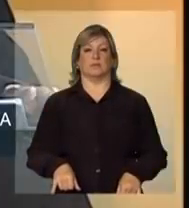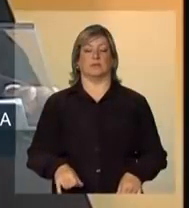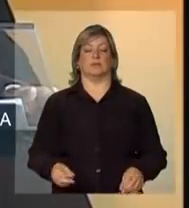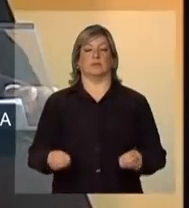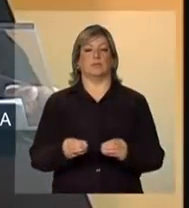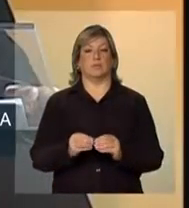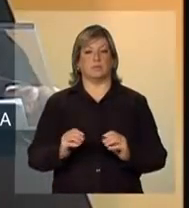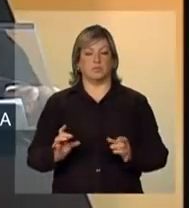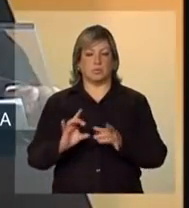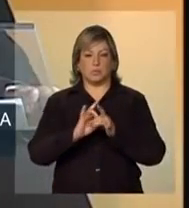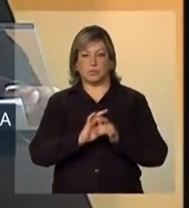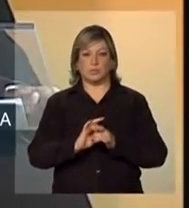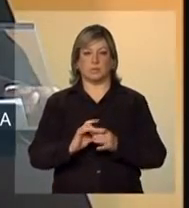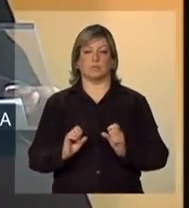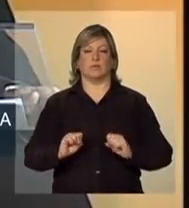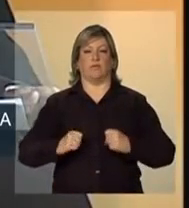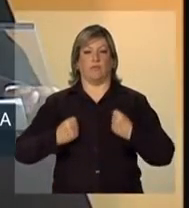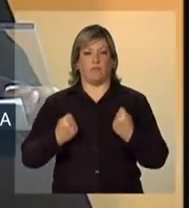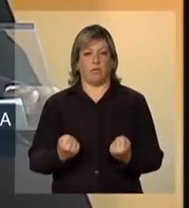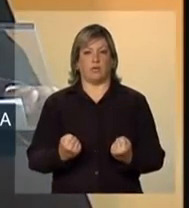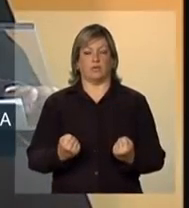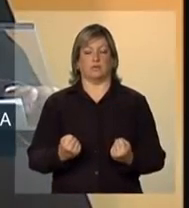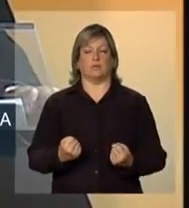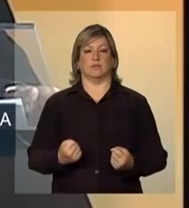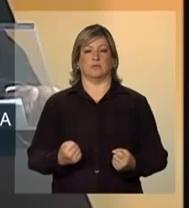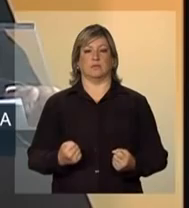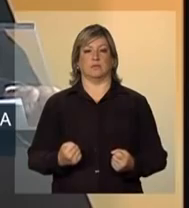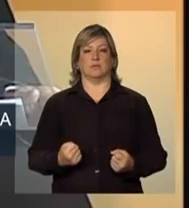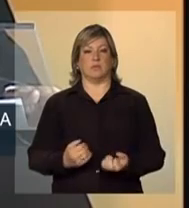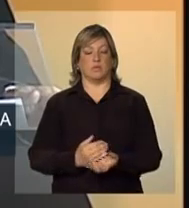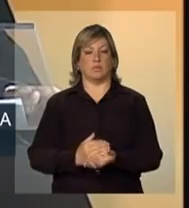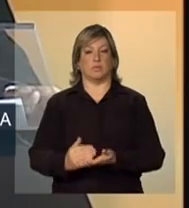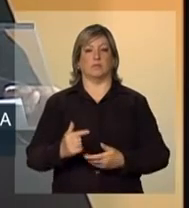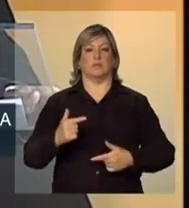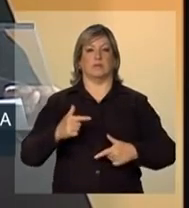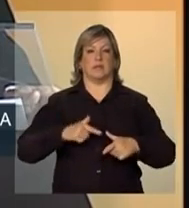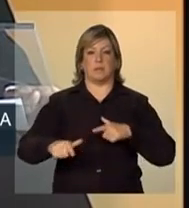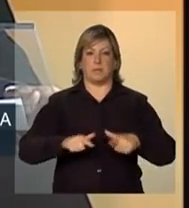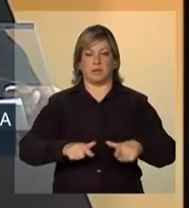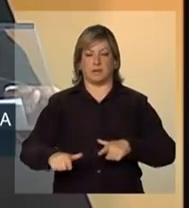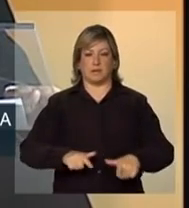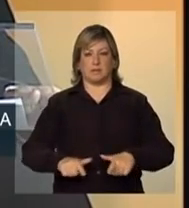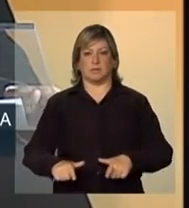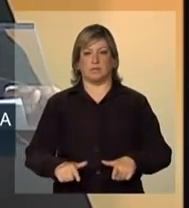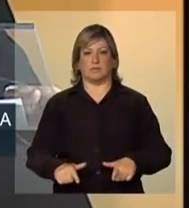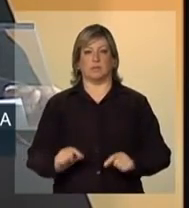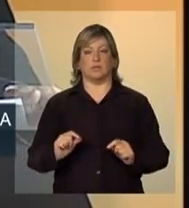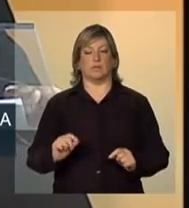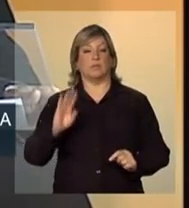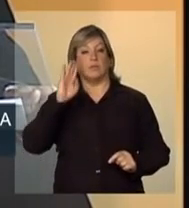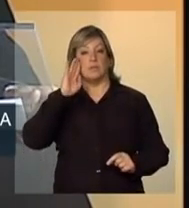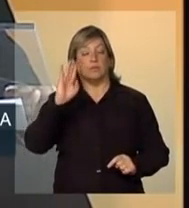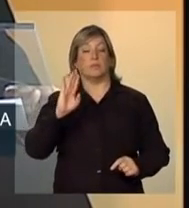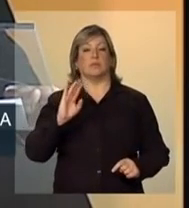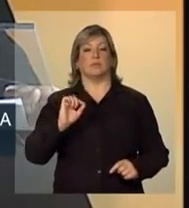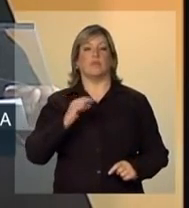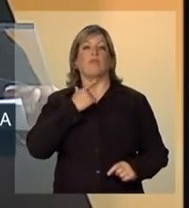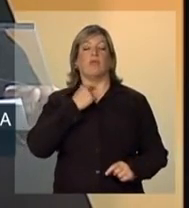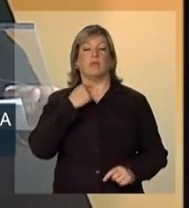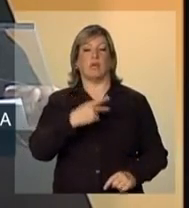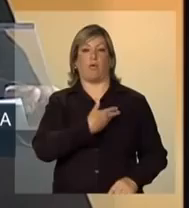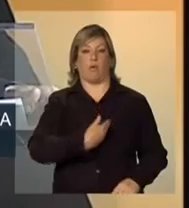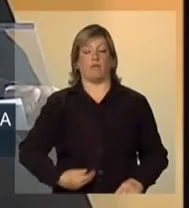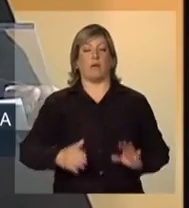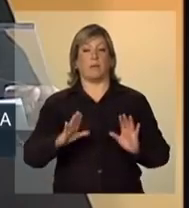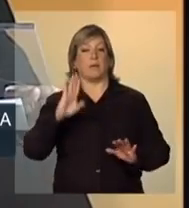esforços numa iniciativa que é de interesse do governo, mas, sobretudo, de interesse